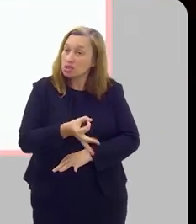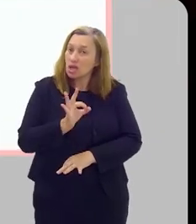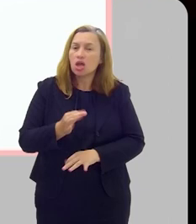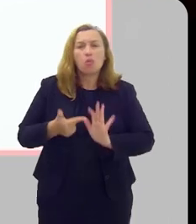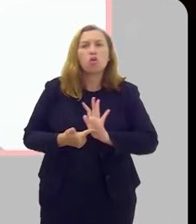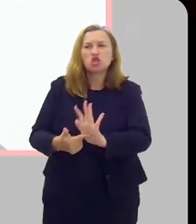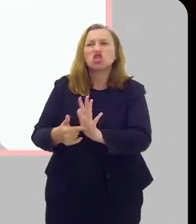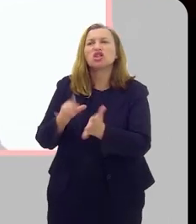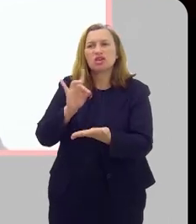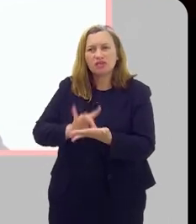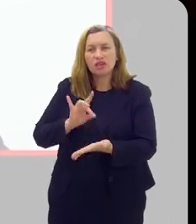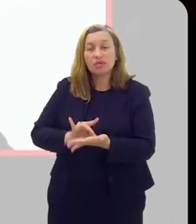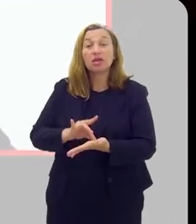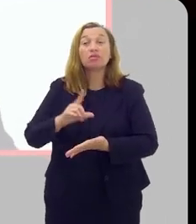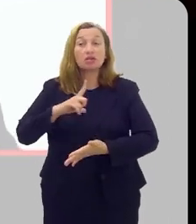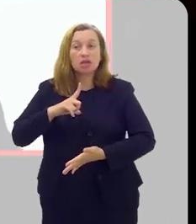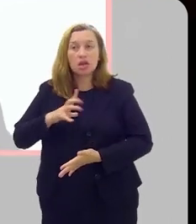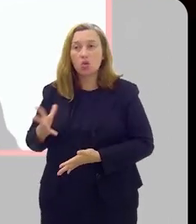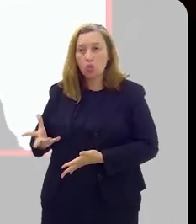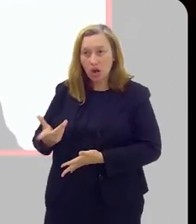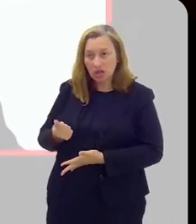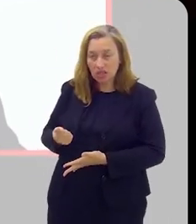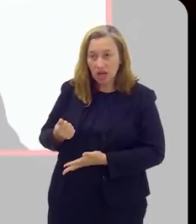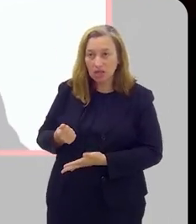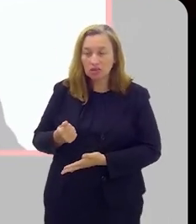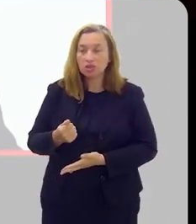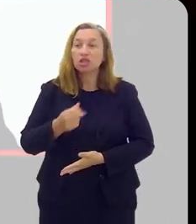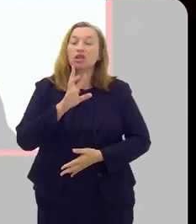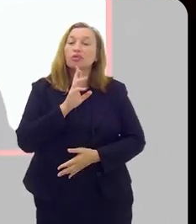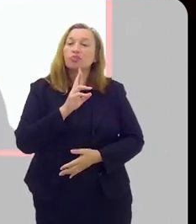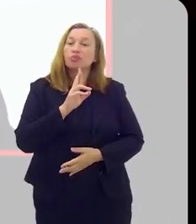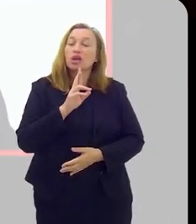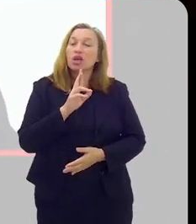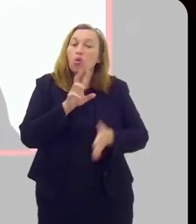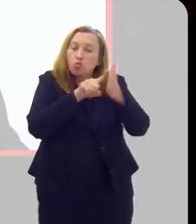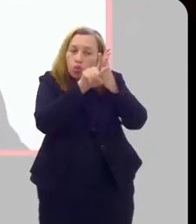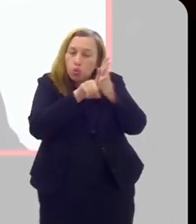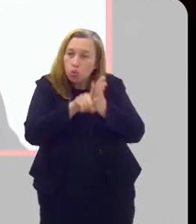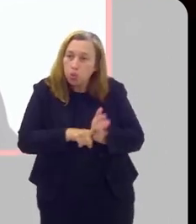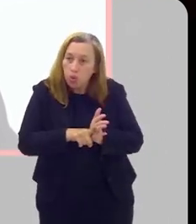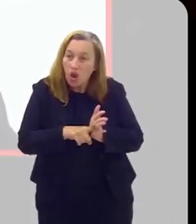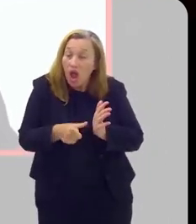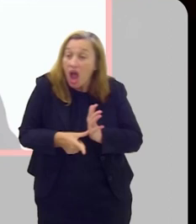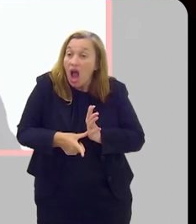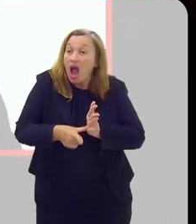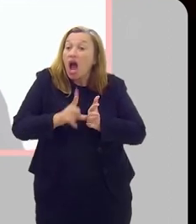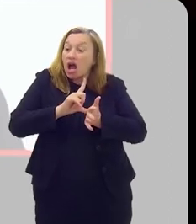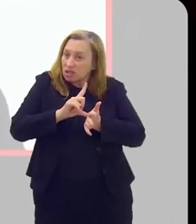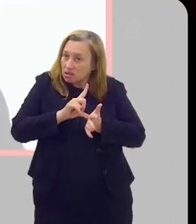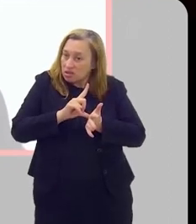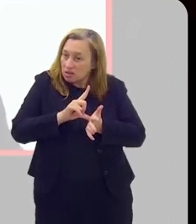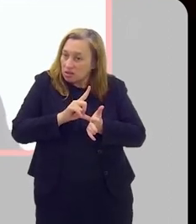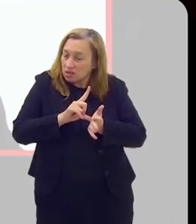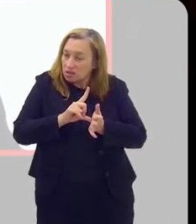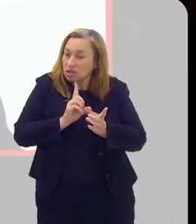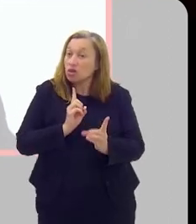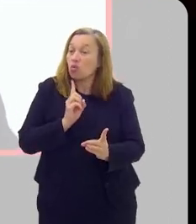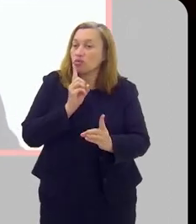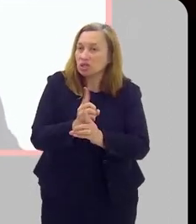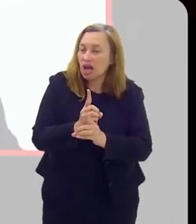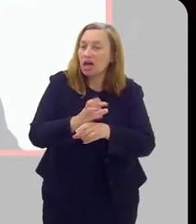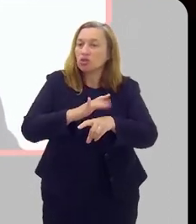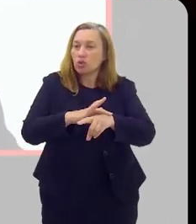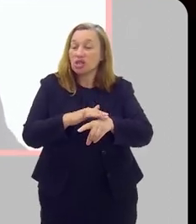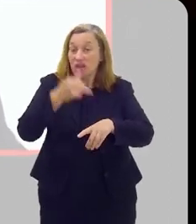E ele mostrando que realmente tinha muito benefício, tanto no diagnóstico precoce, fazendo rastreio, na sobrevida, ou seja,